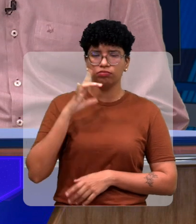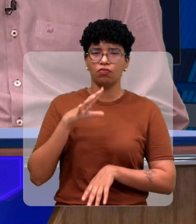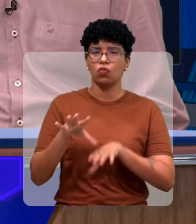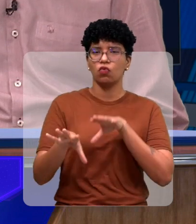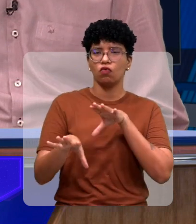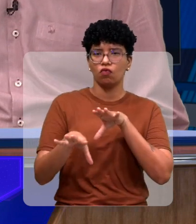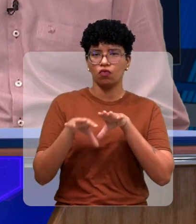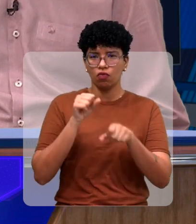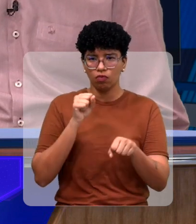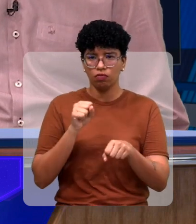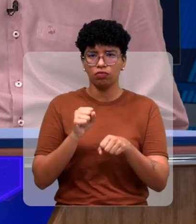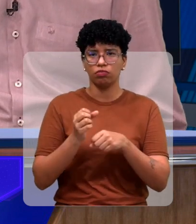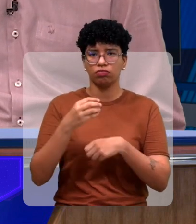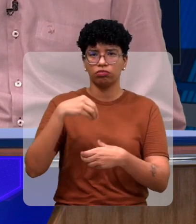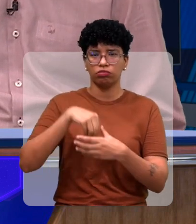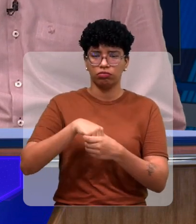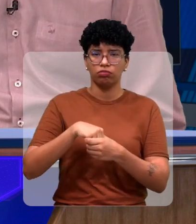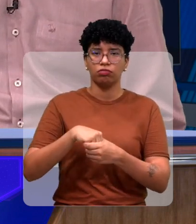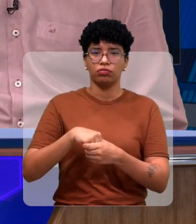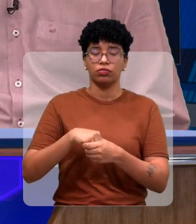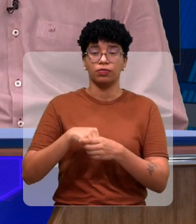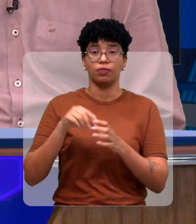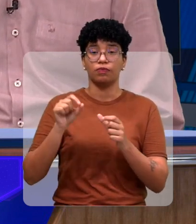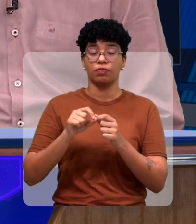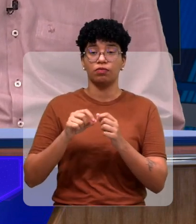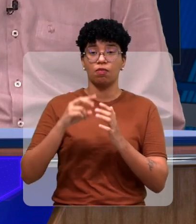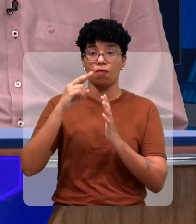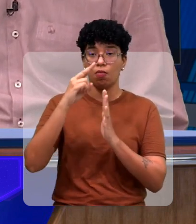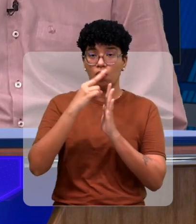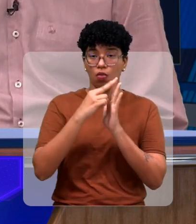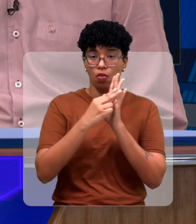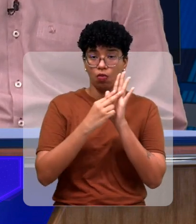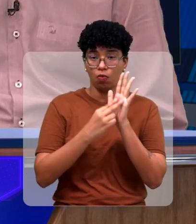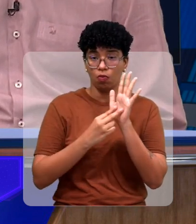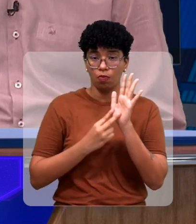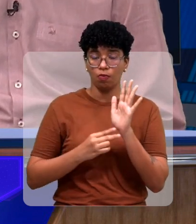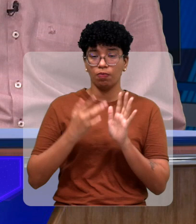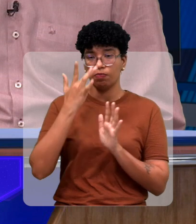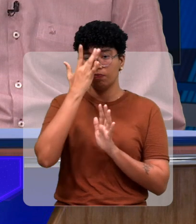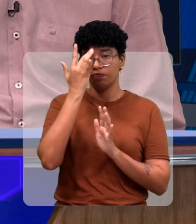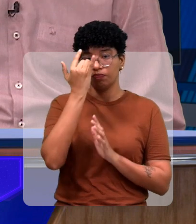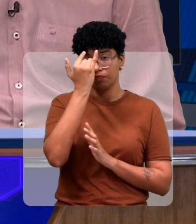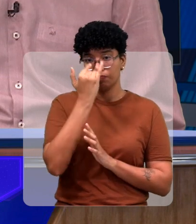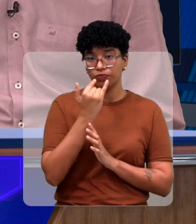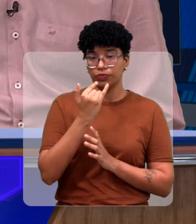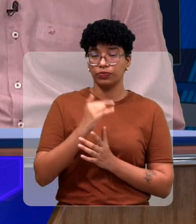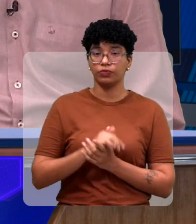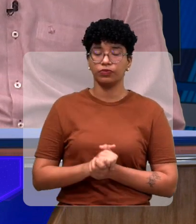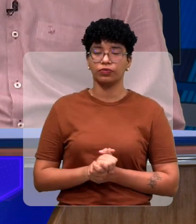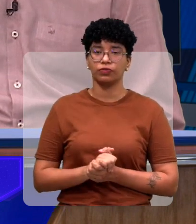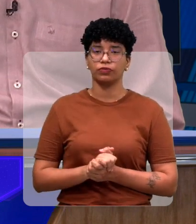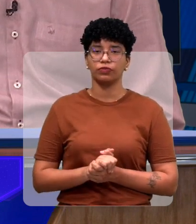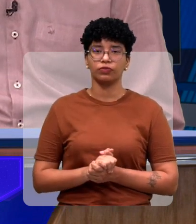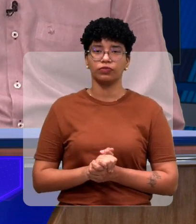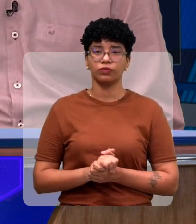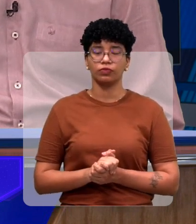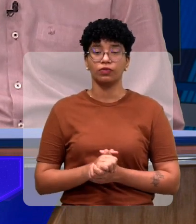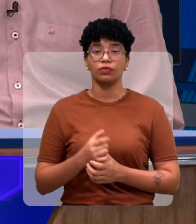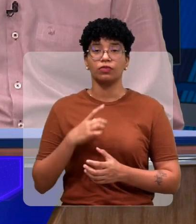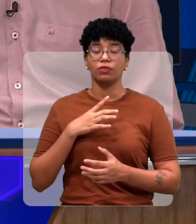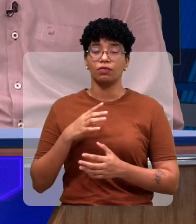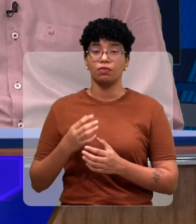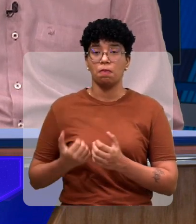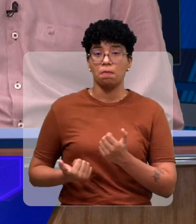especializando-se, formando dentro dessa categoria para fazer leitura para pessoas cegas, não é isso? É, porque nós temos